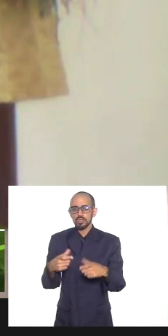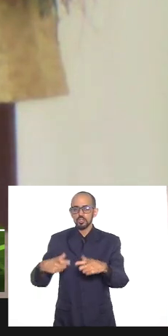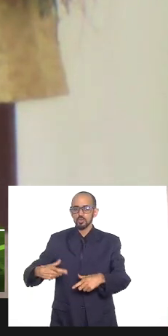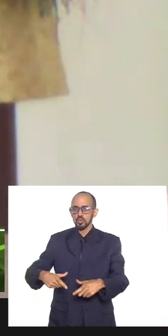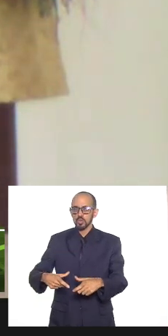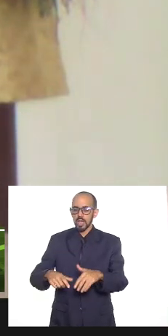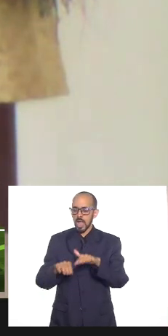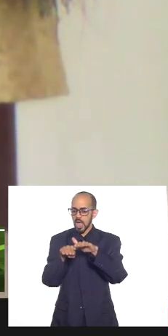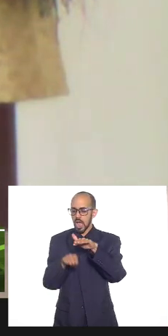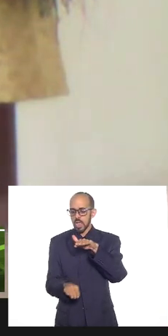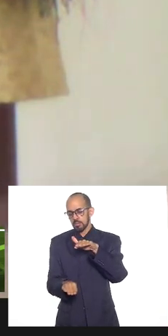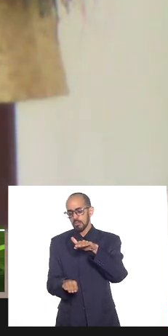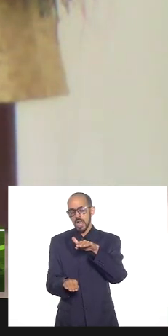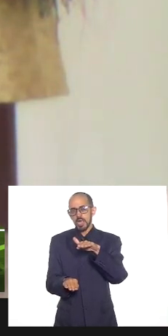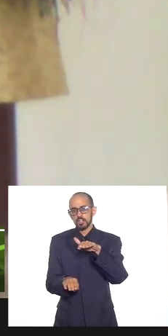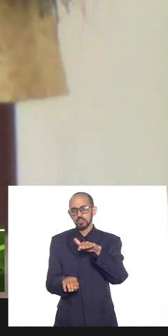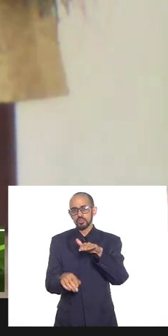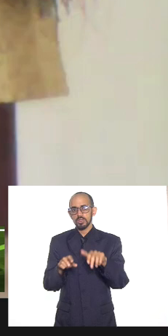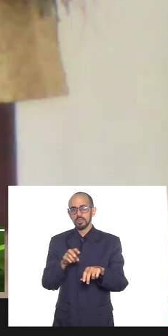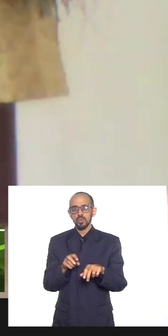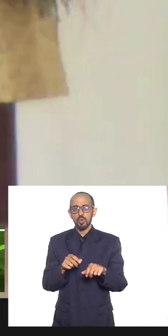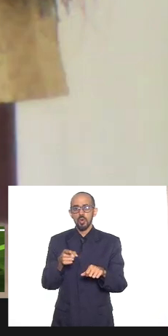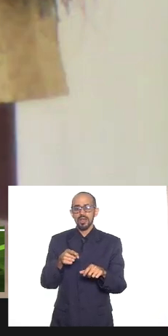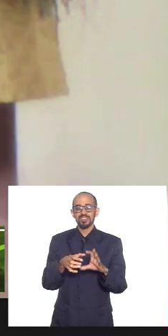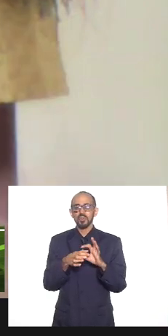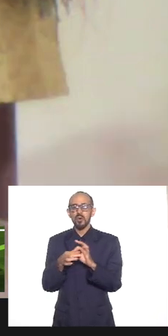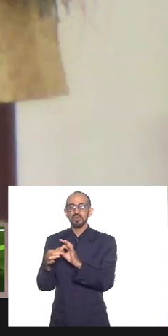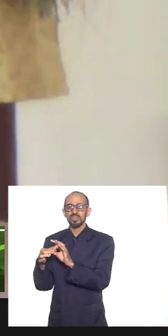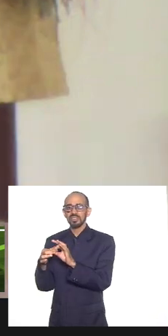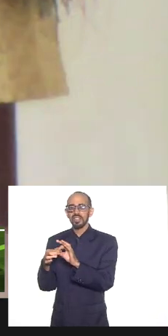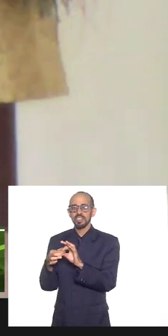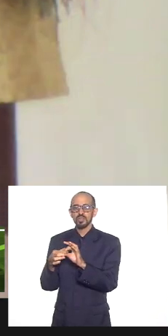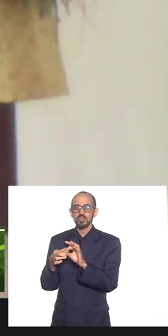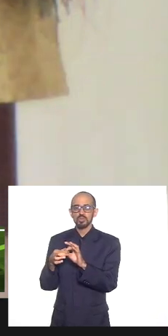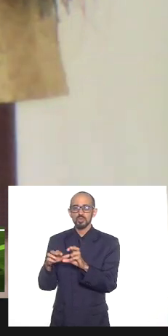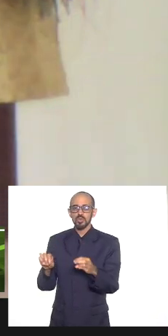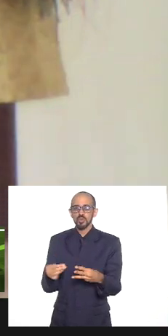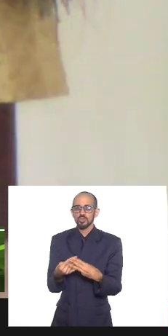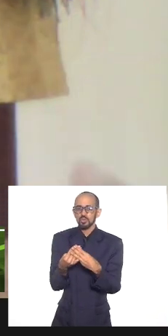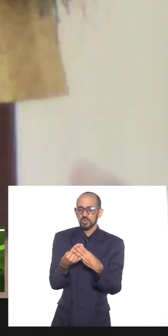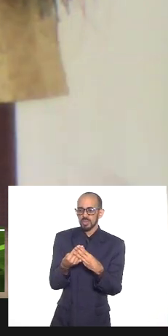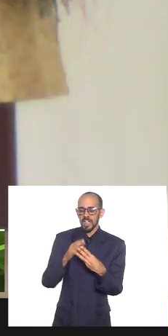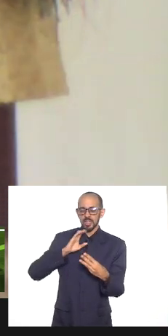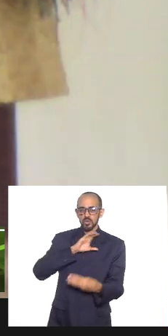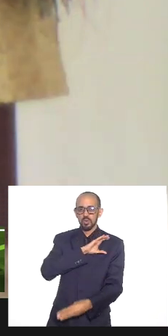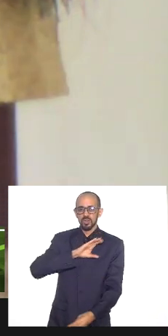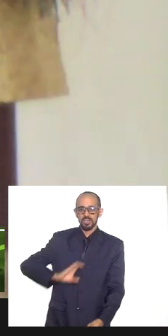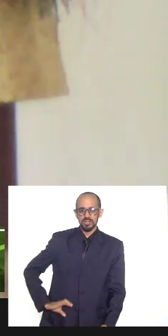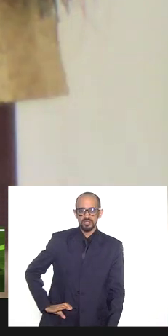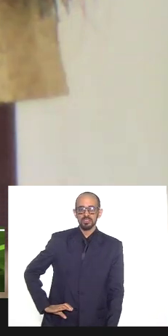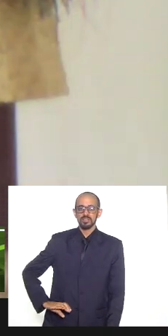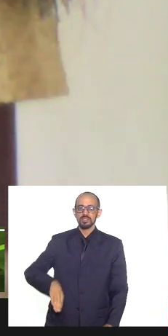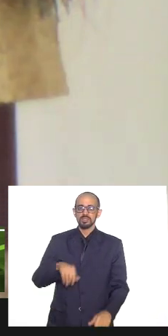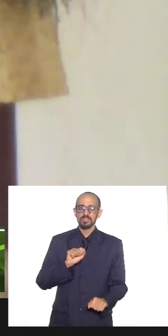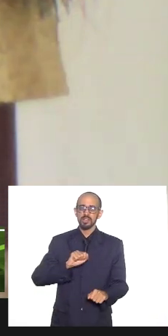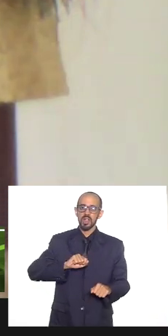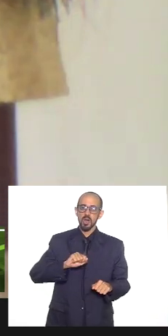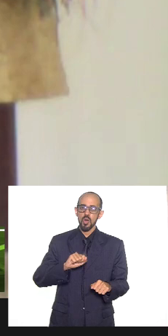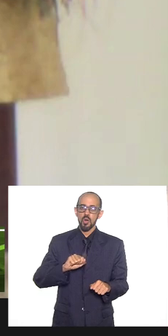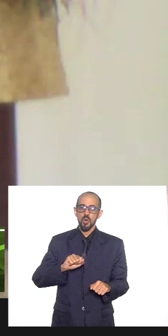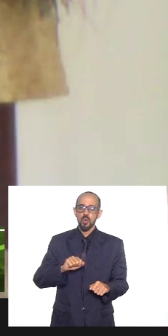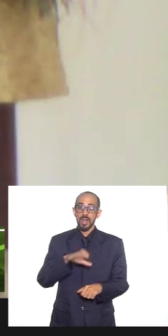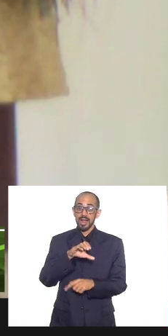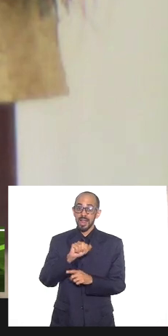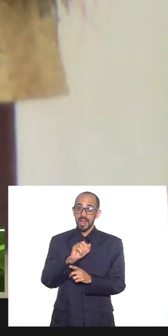nessa visão judaico-cristã, cartesiana e maniqueísta. Então, entender isso é fundamental